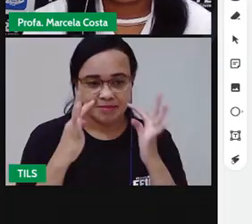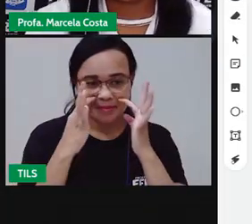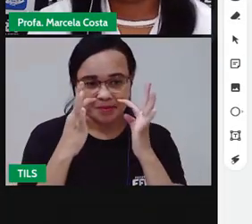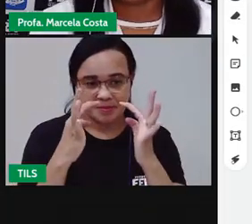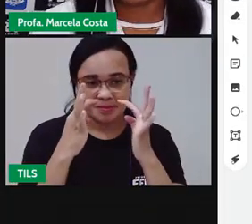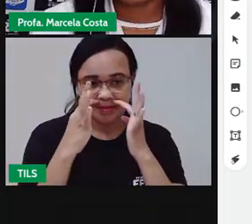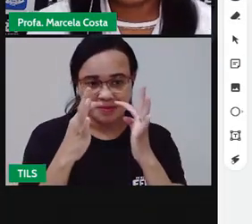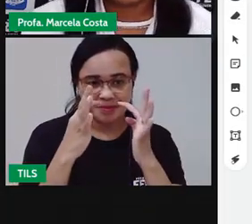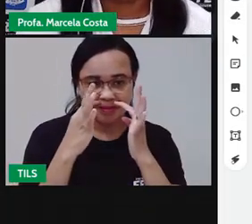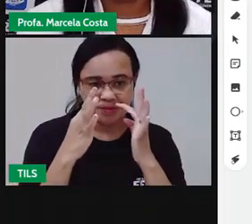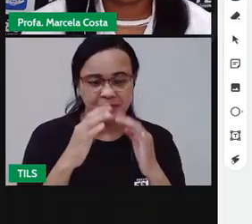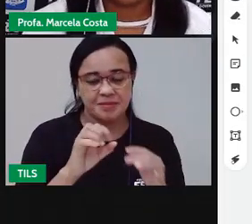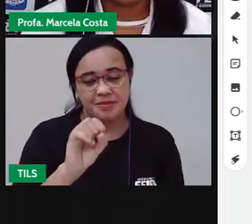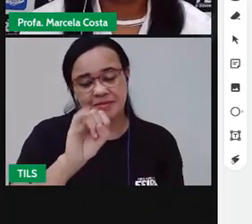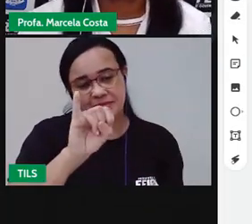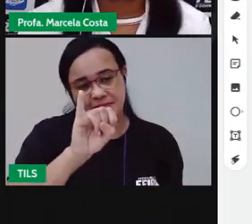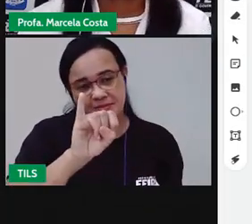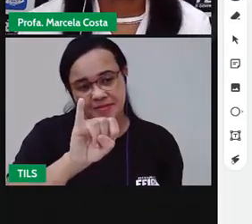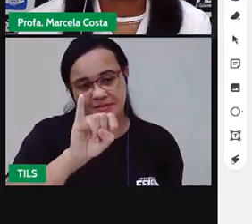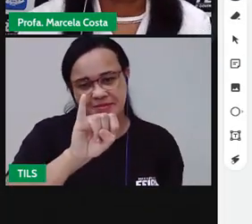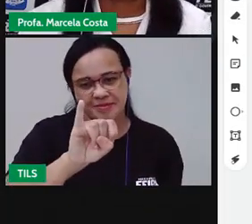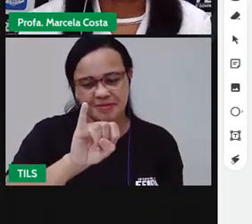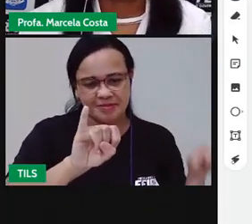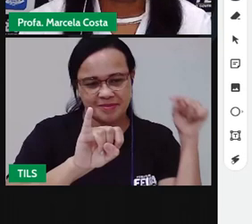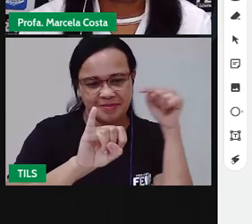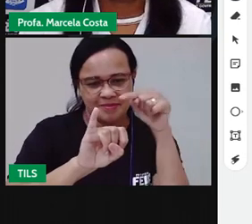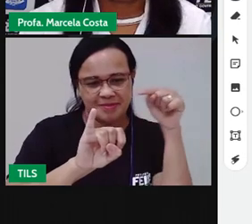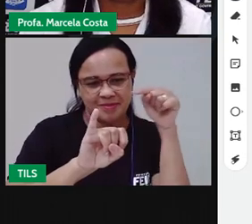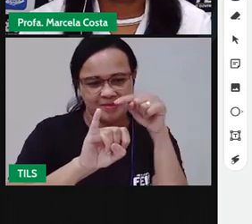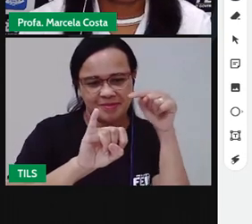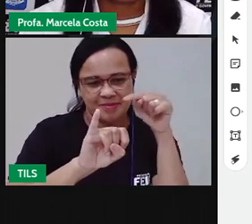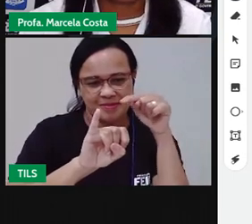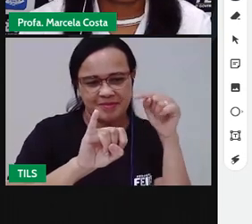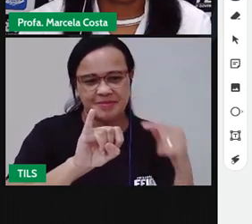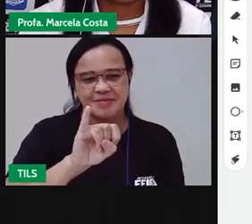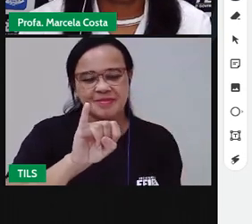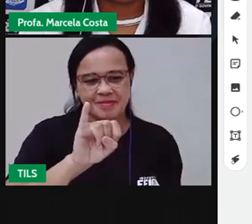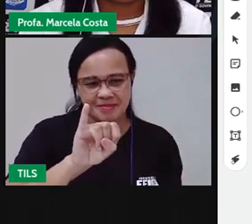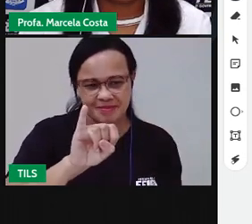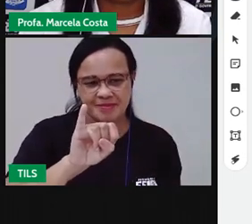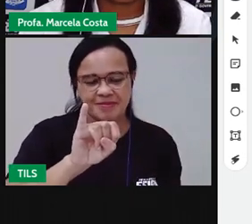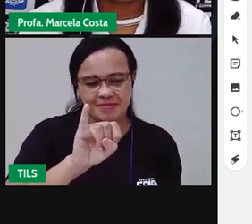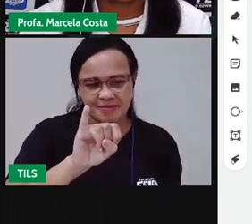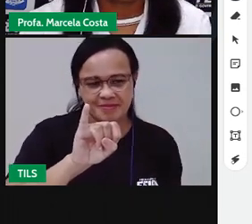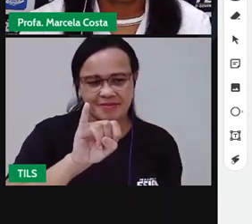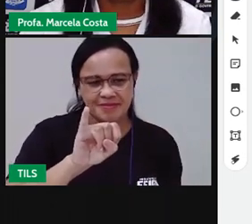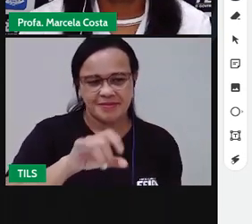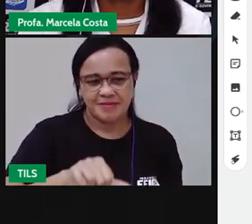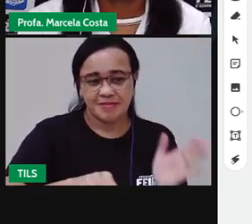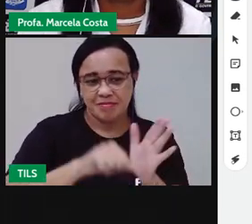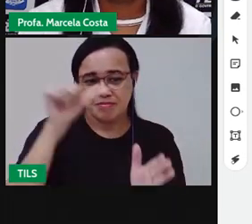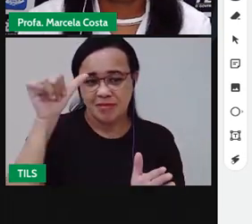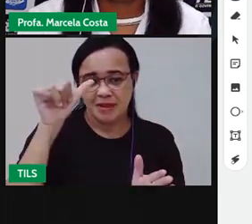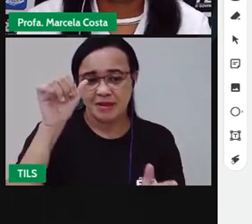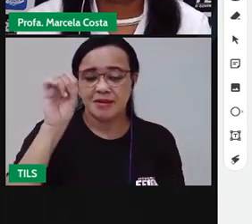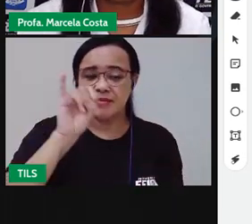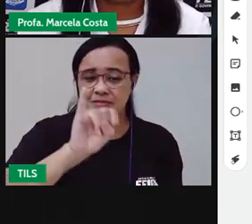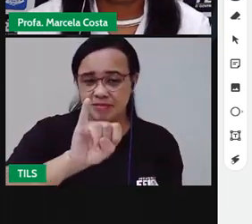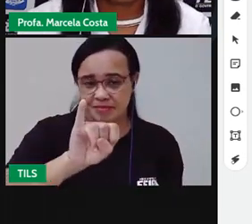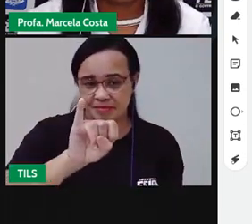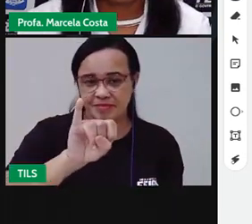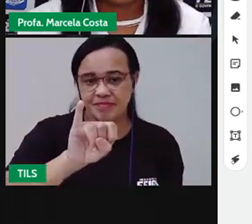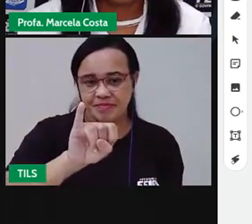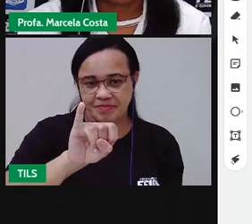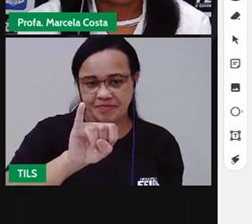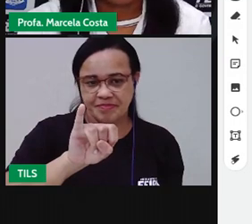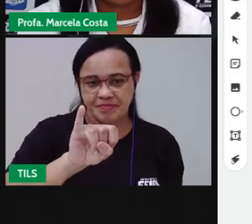é a letra I, não isso? Então, eu vou precisar fazer um traçado reto para baixo. Pronto. Já tenho aqui a